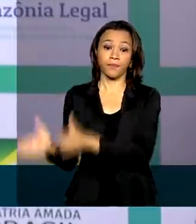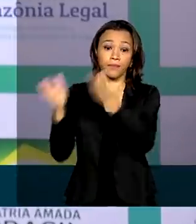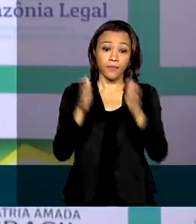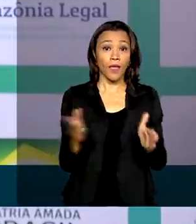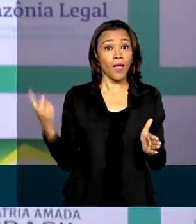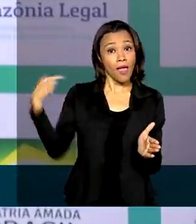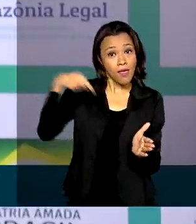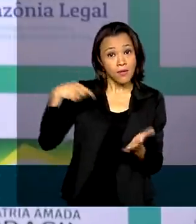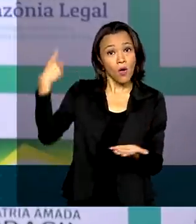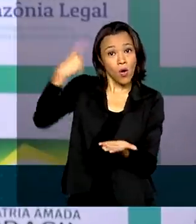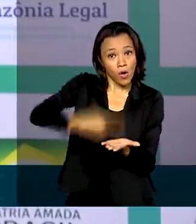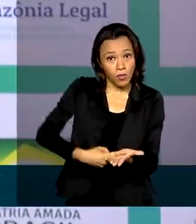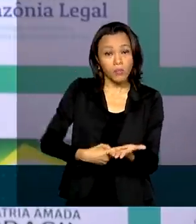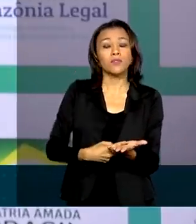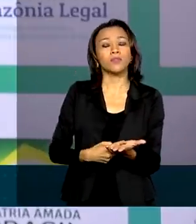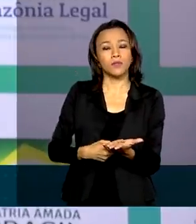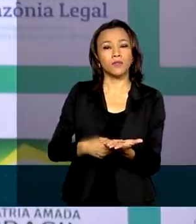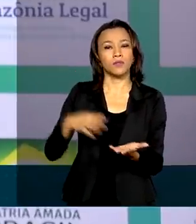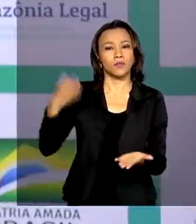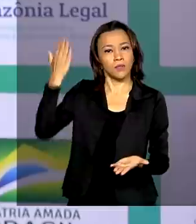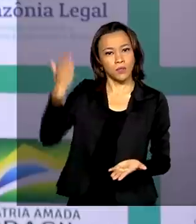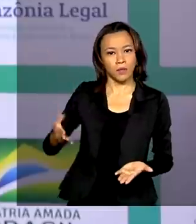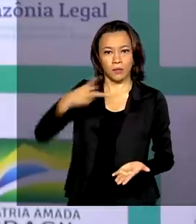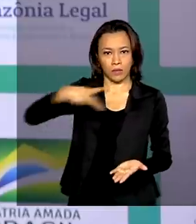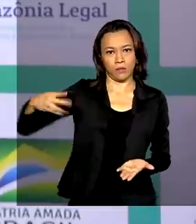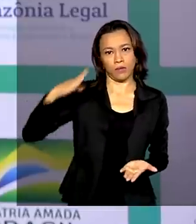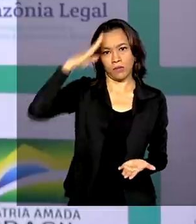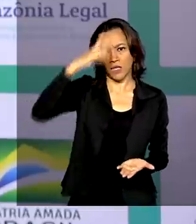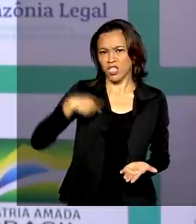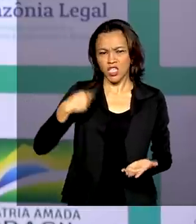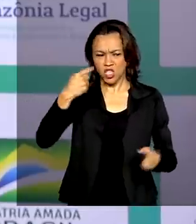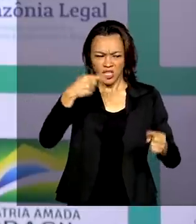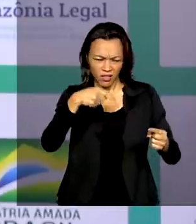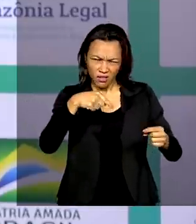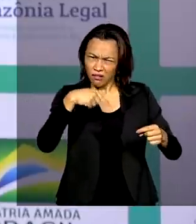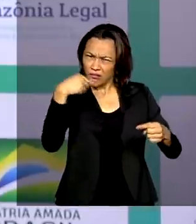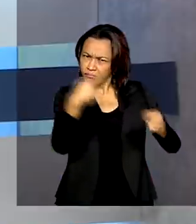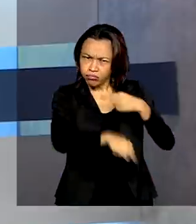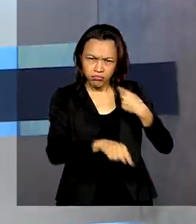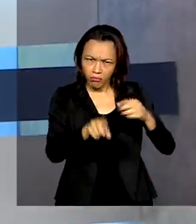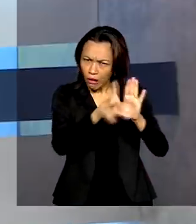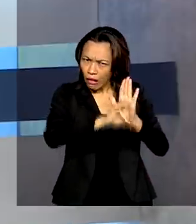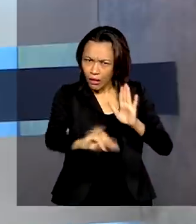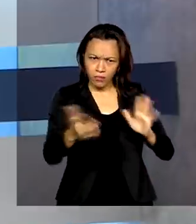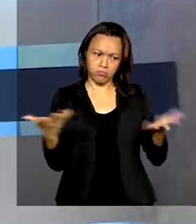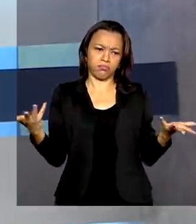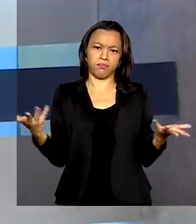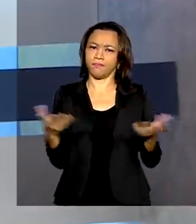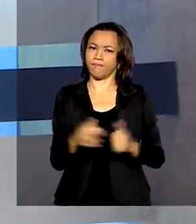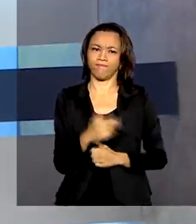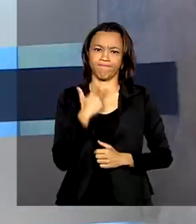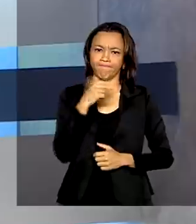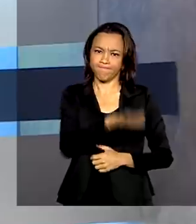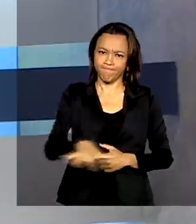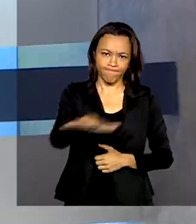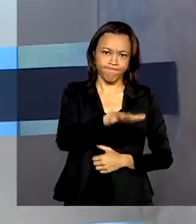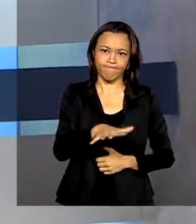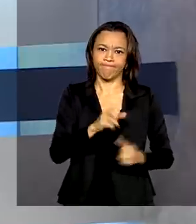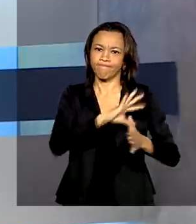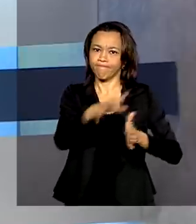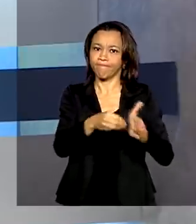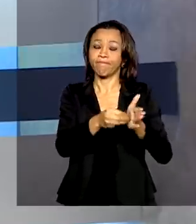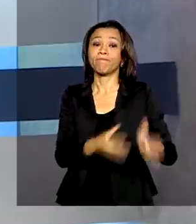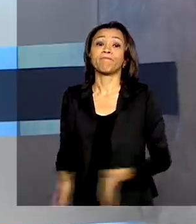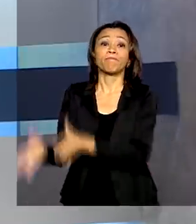é o compromisso do governo do presidente Bolsonaro, não as ilegalidades na Amazônia. O funcionamento do Fundo Nacional